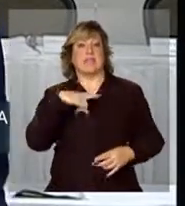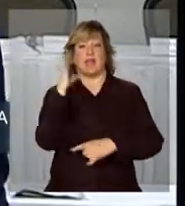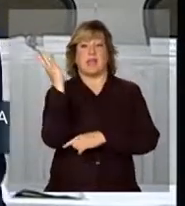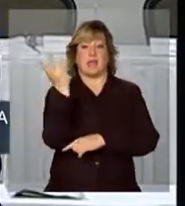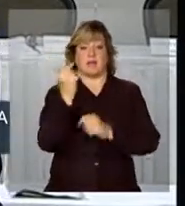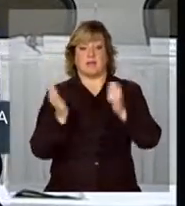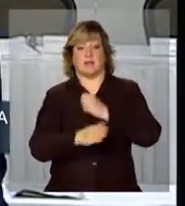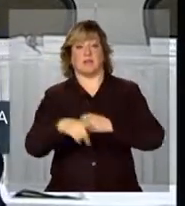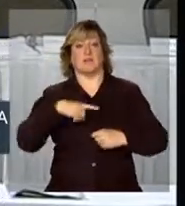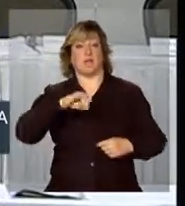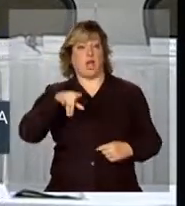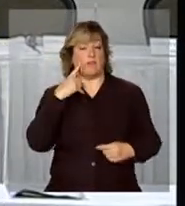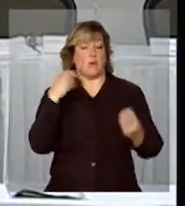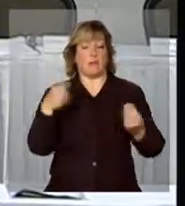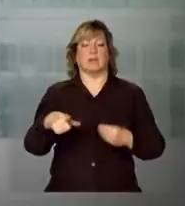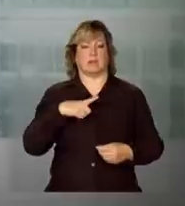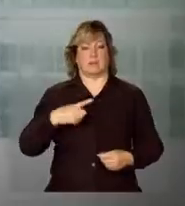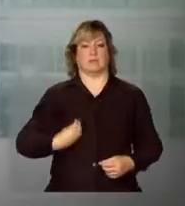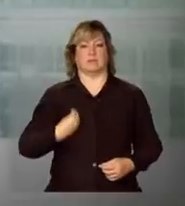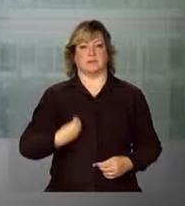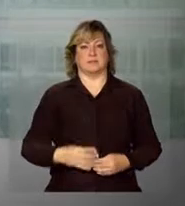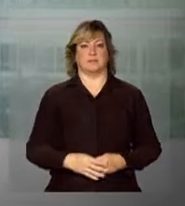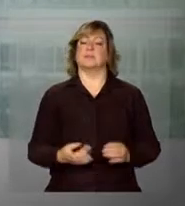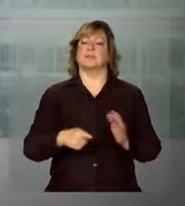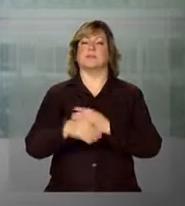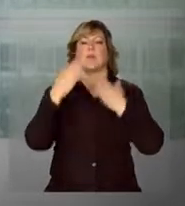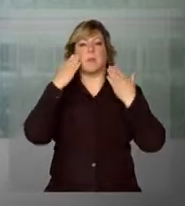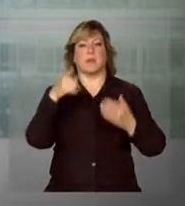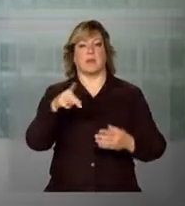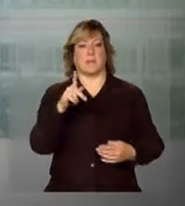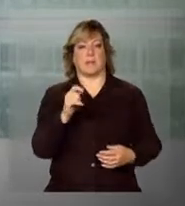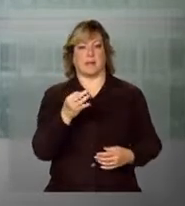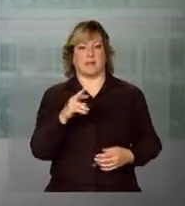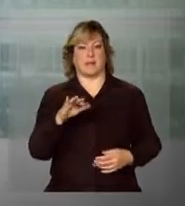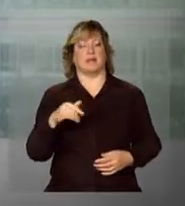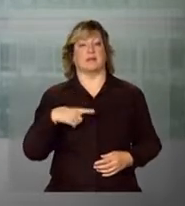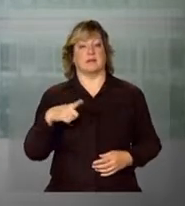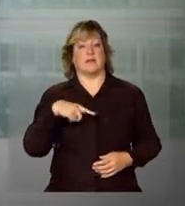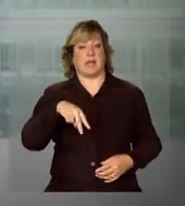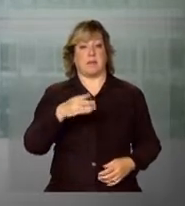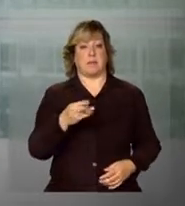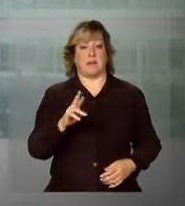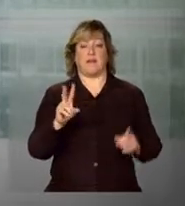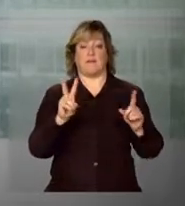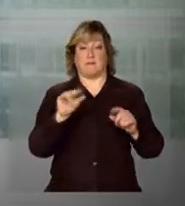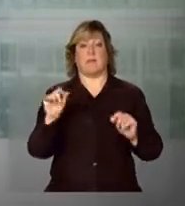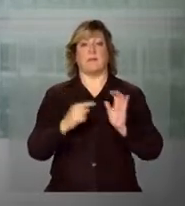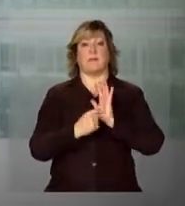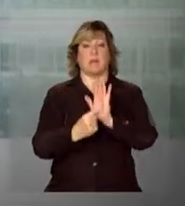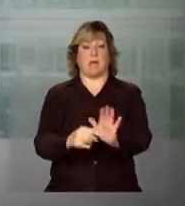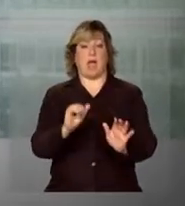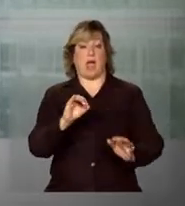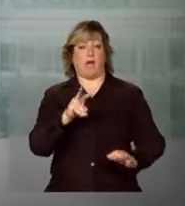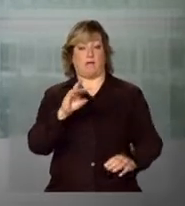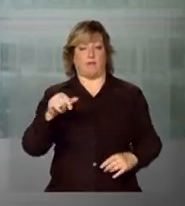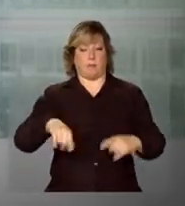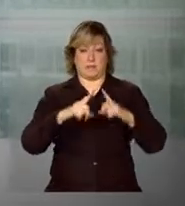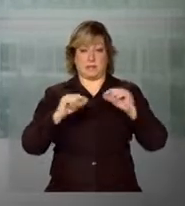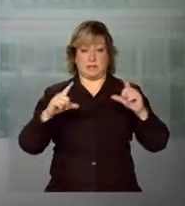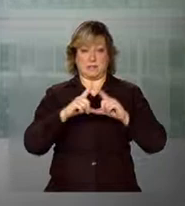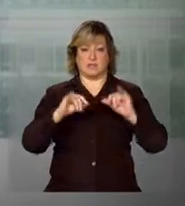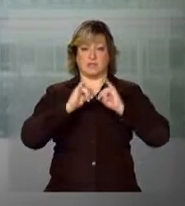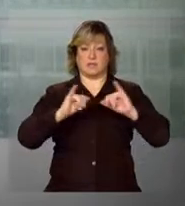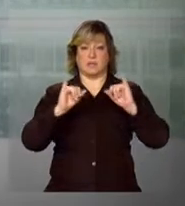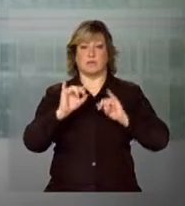plantação de soja. Malu? Obrigada, Patrícia. A NBR vai transmitir ao vivo de Brasília a